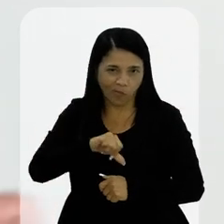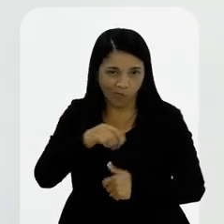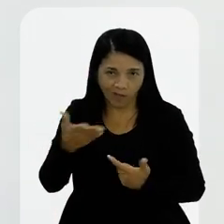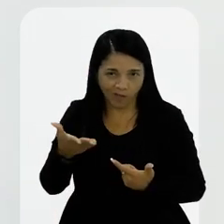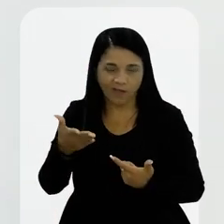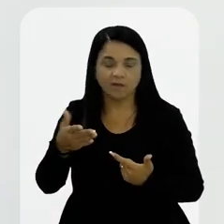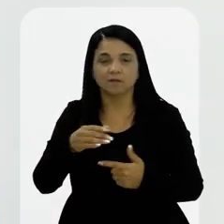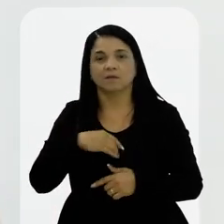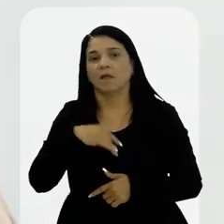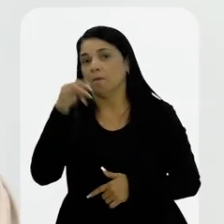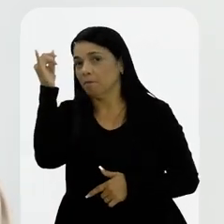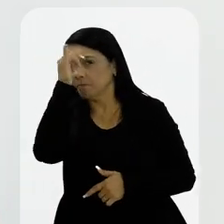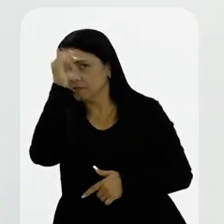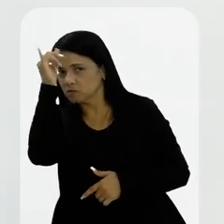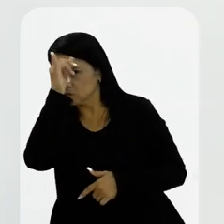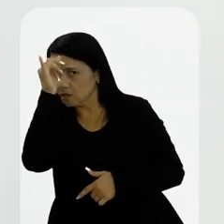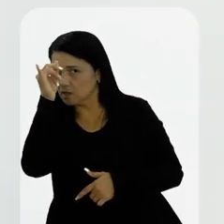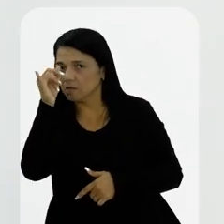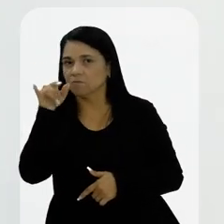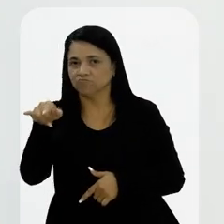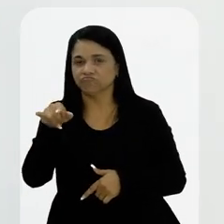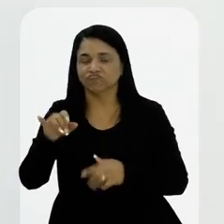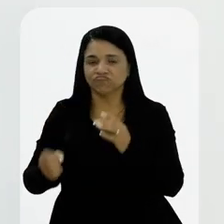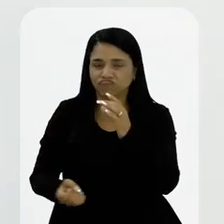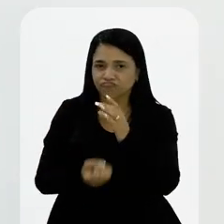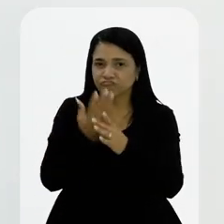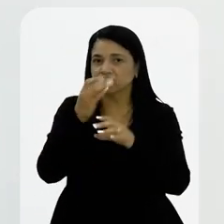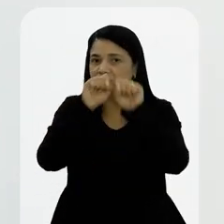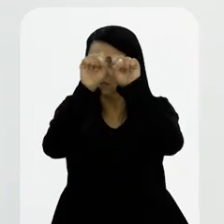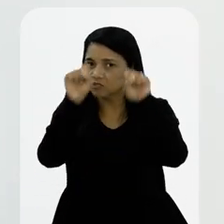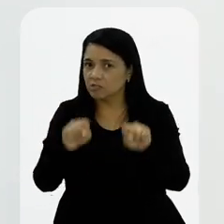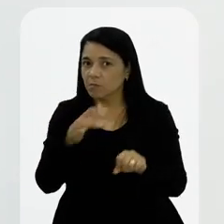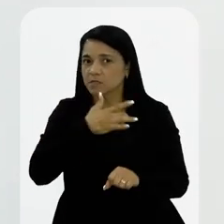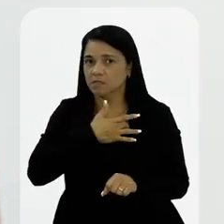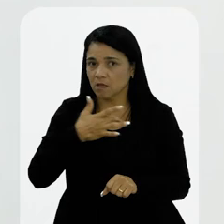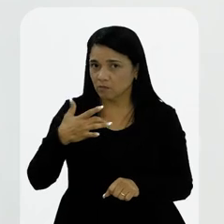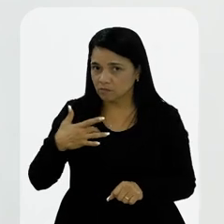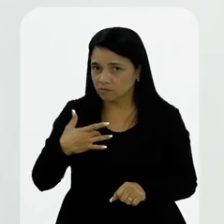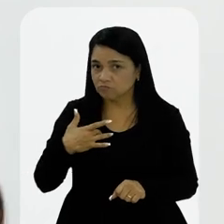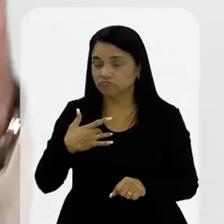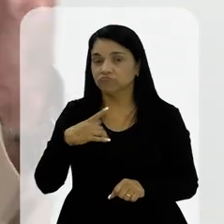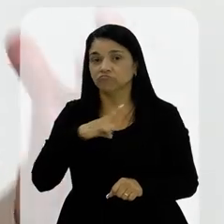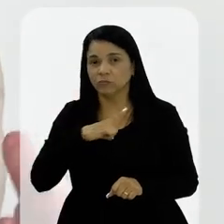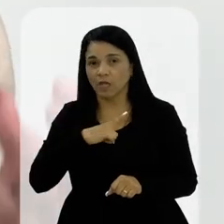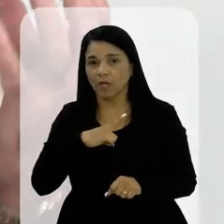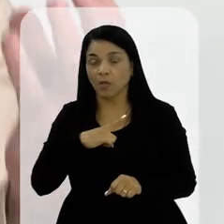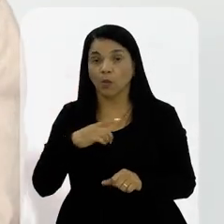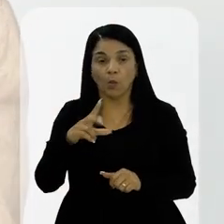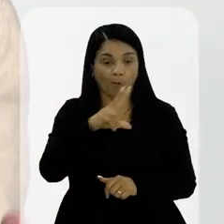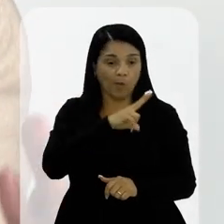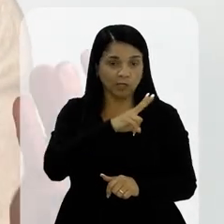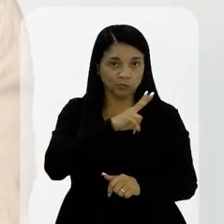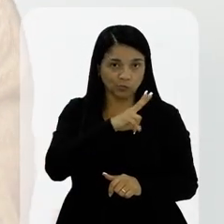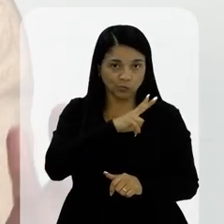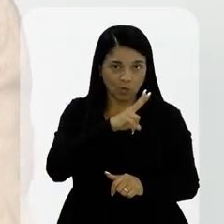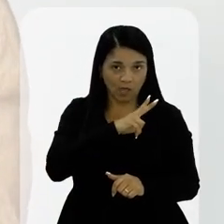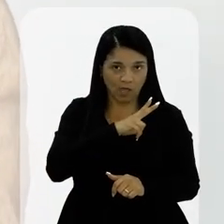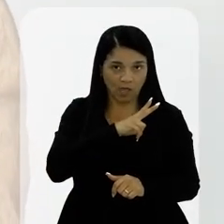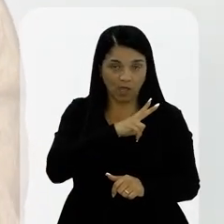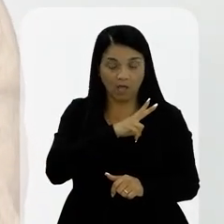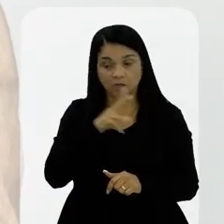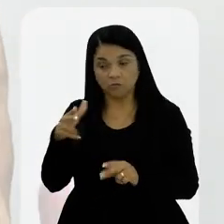capacidade intelectual boa, besteira. Isso é tudo besteira. Eles criaram um sistema de saúde aonde convive o